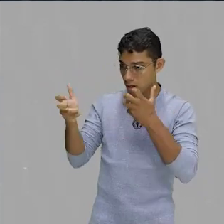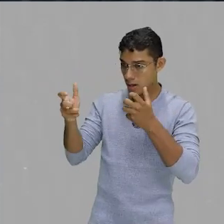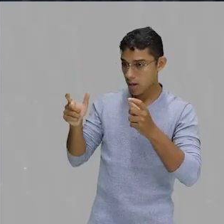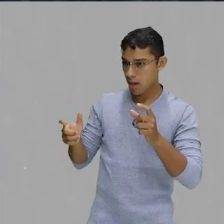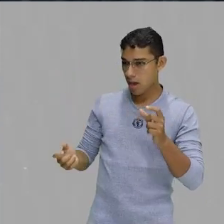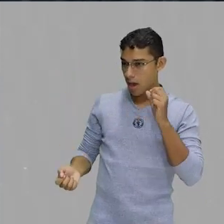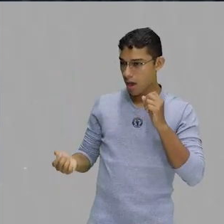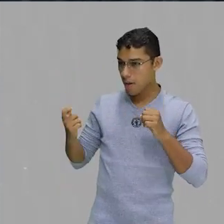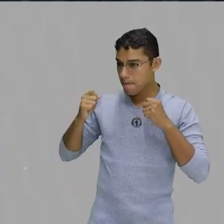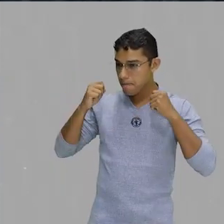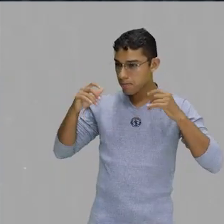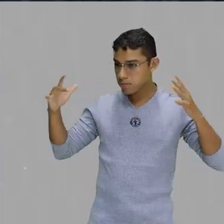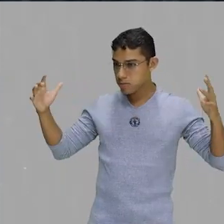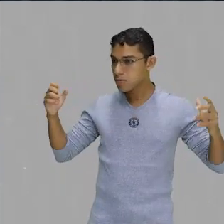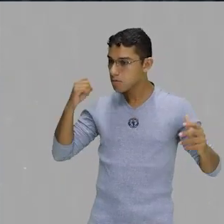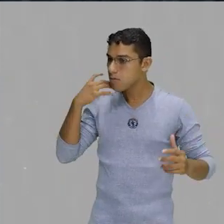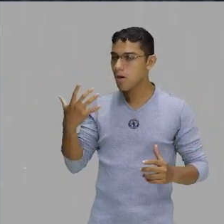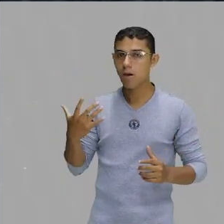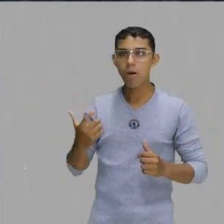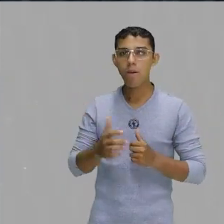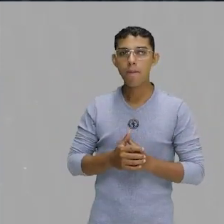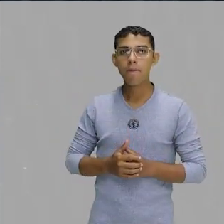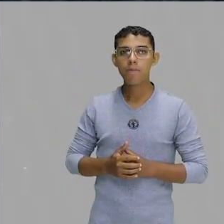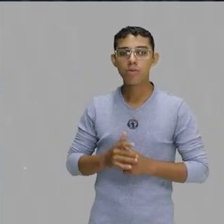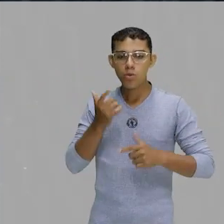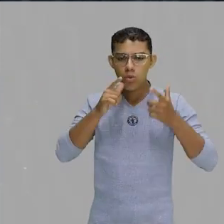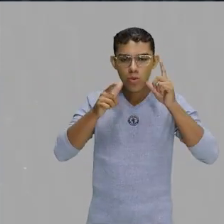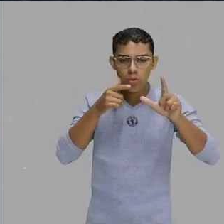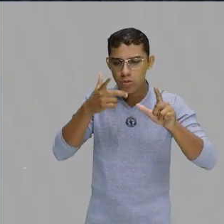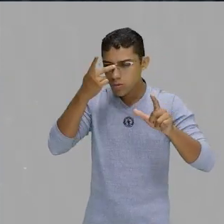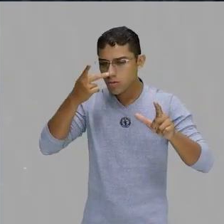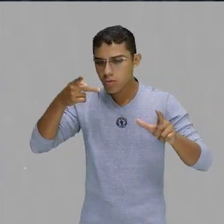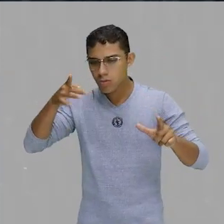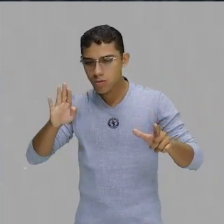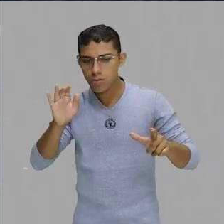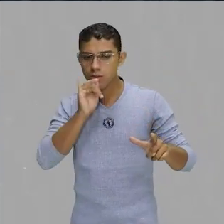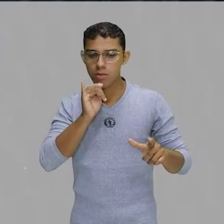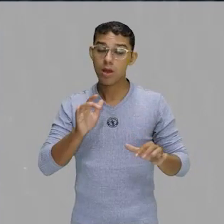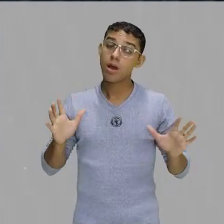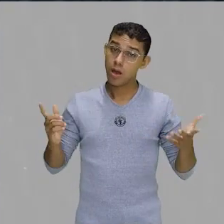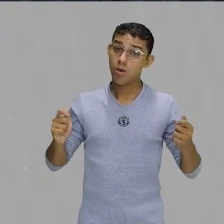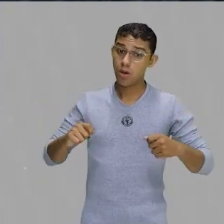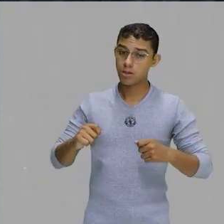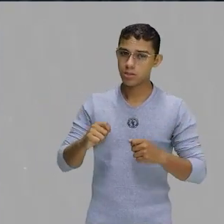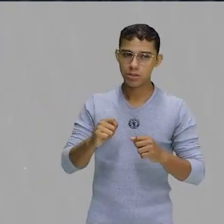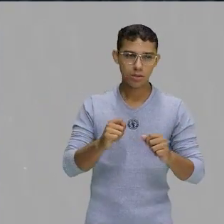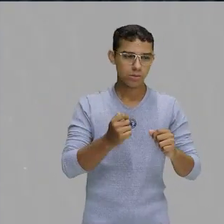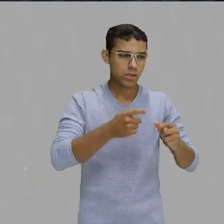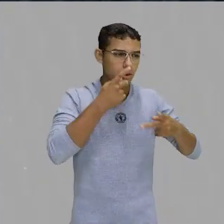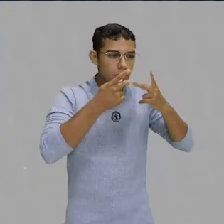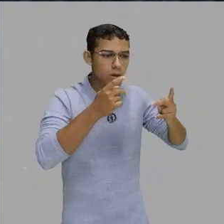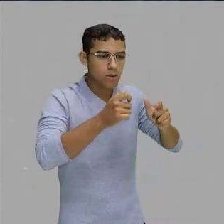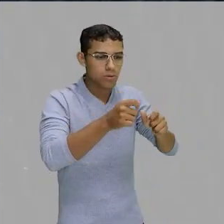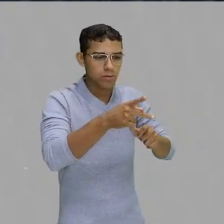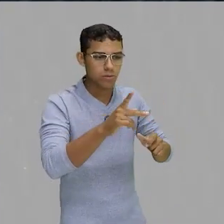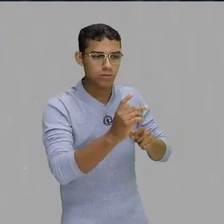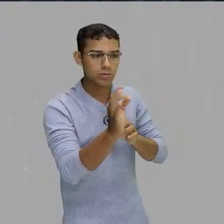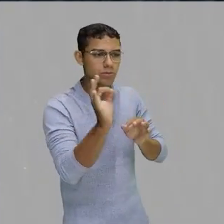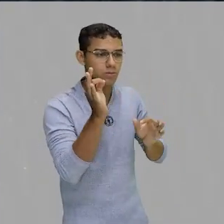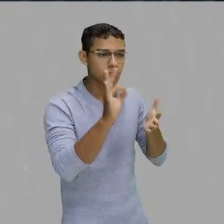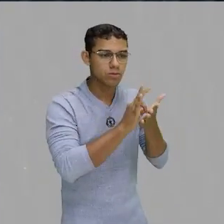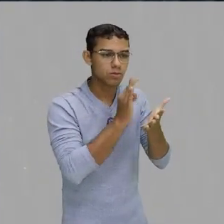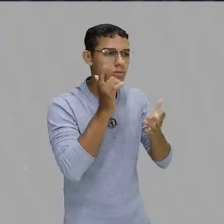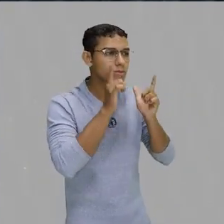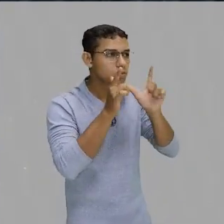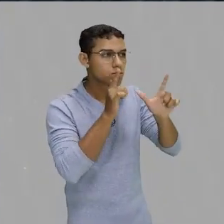dessa temática gostosa, viram que conquistaram o público, porque você sabe, o artista, ele precisa conquistar o público dele. Assim como nós,